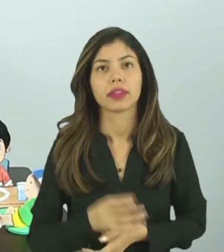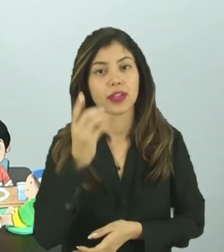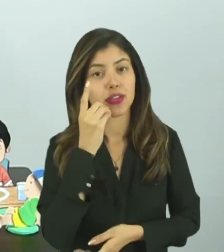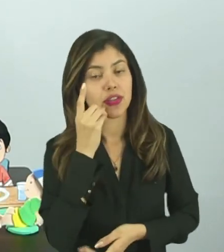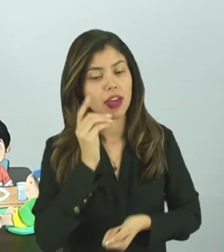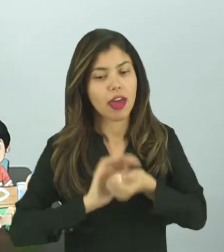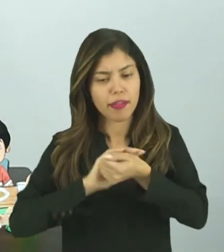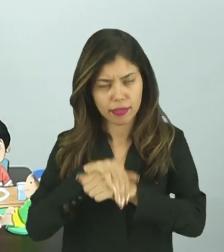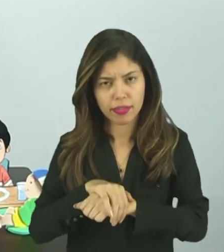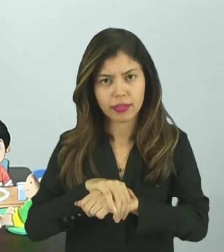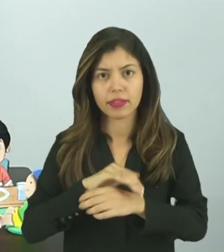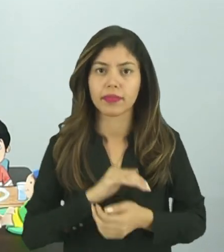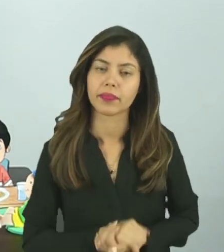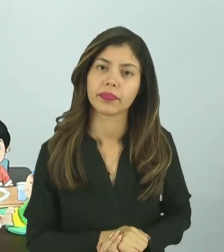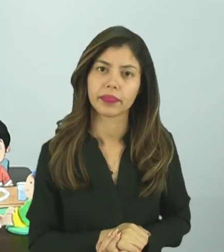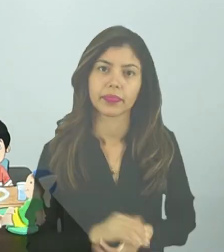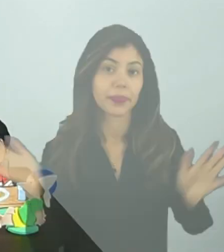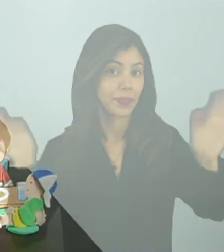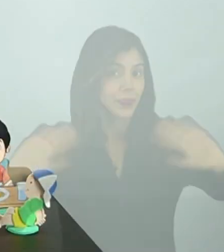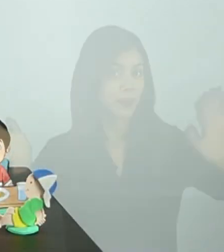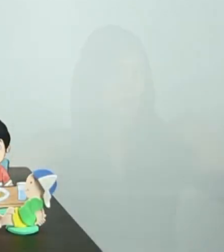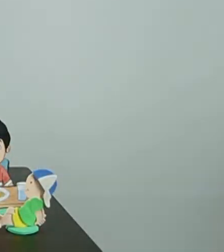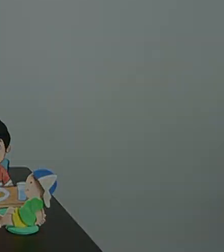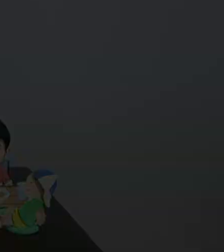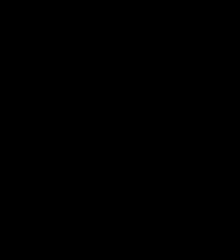e as noites. Tchau!